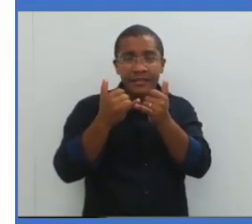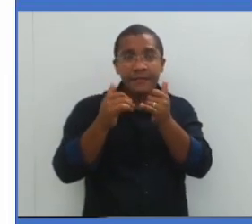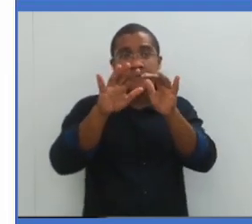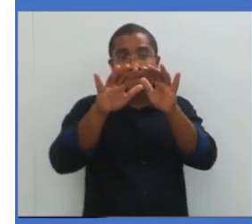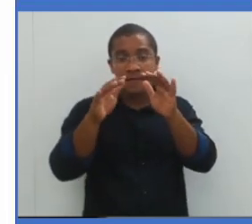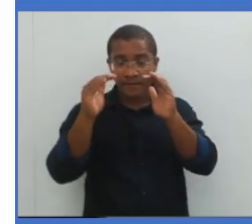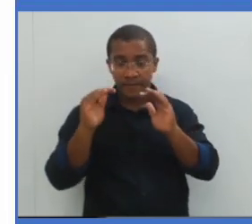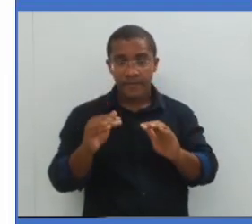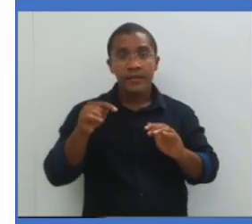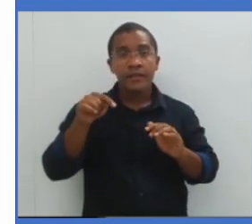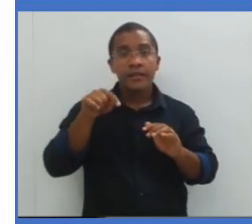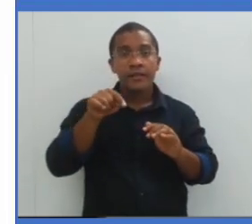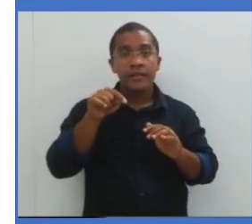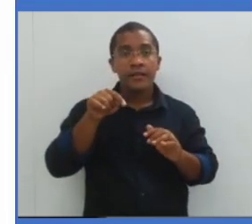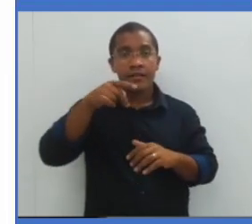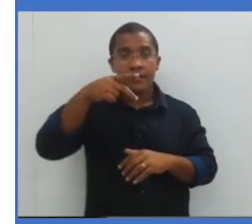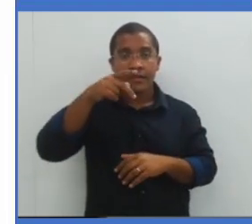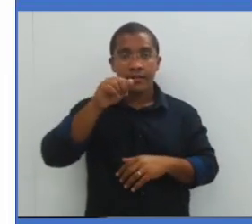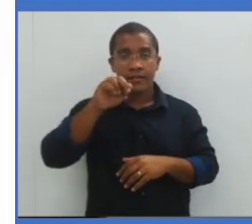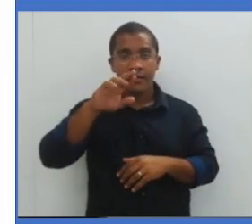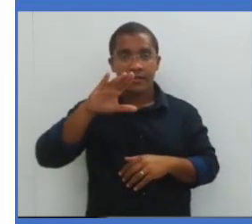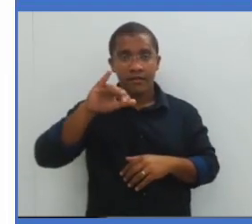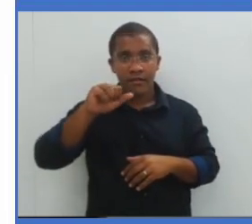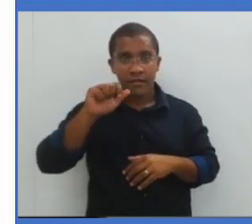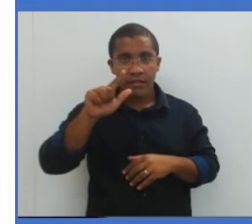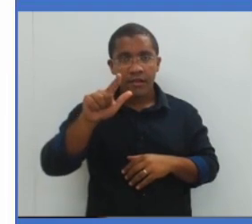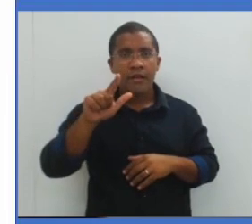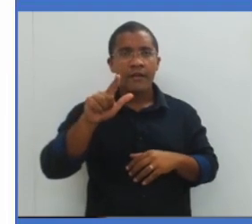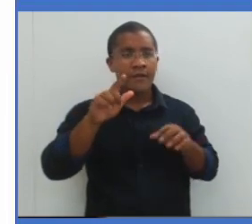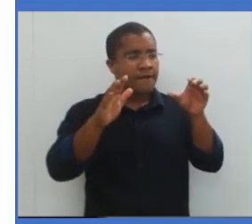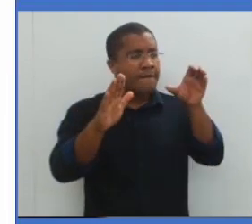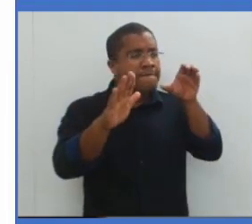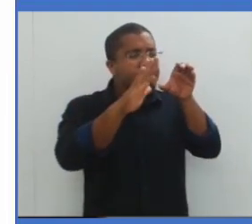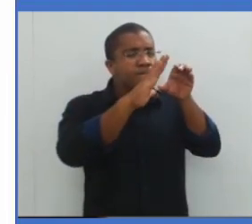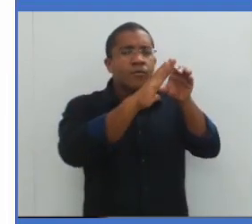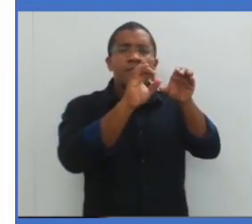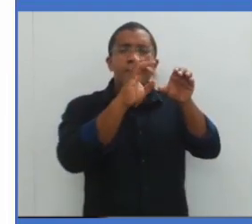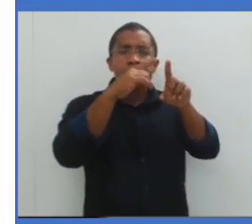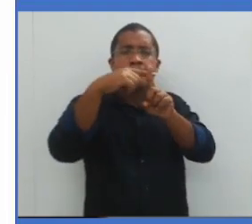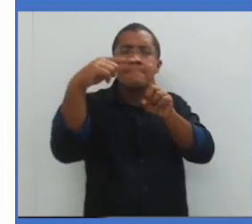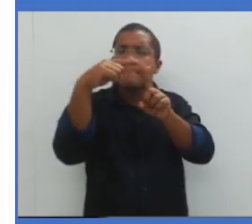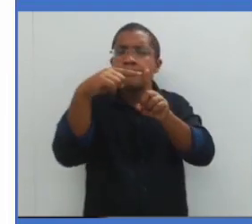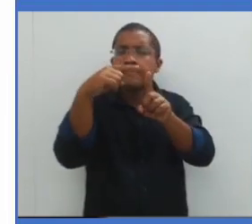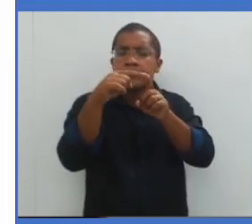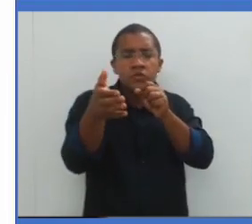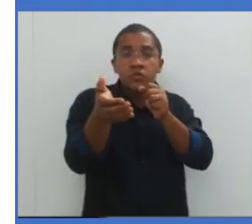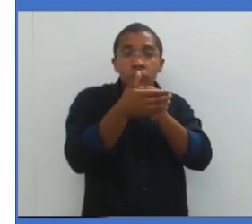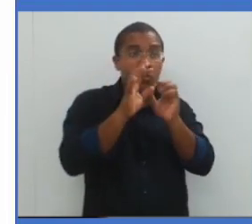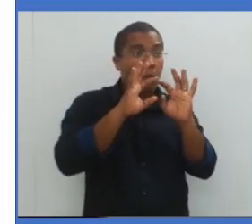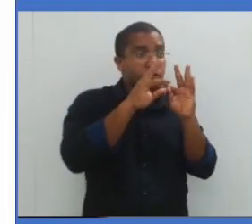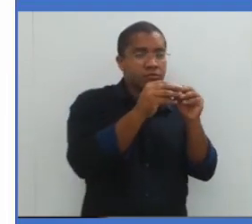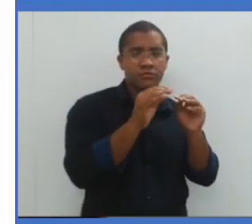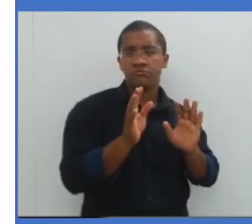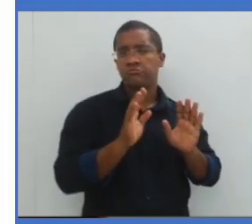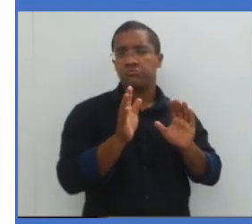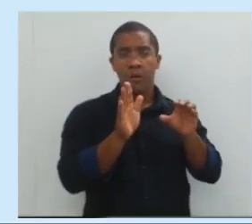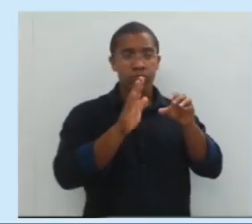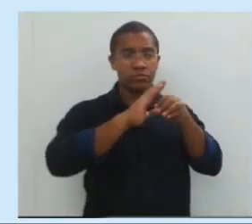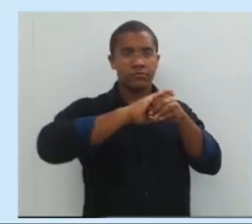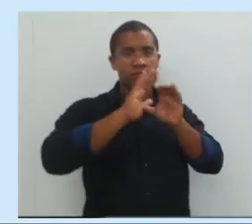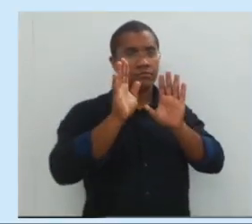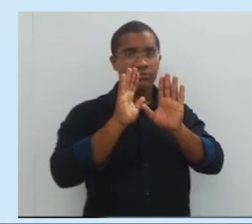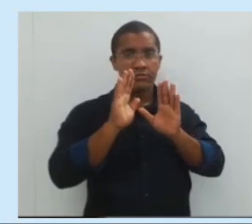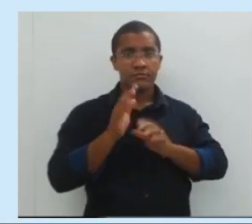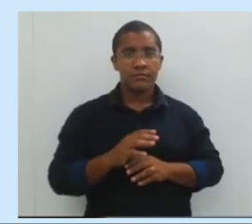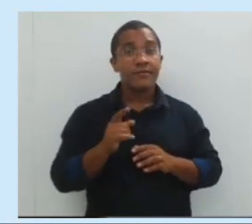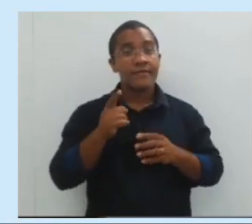E eclipse parcial. A Lua não conseguiu esconder totalmente o Sol. Então, aí